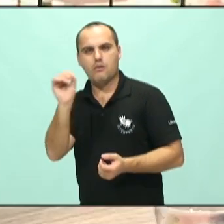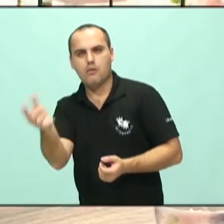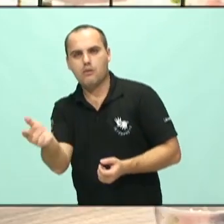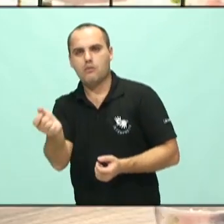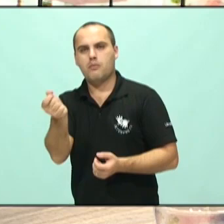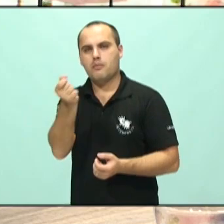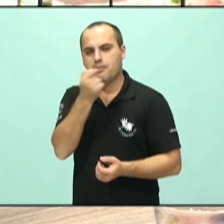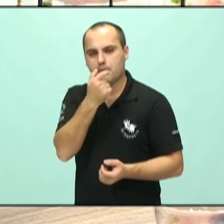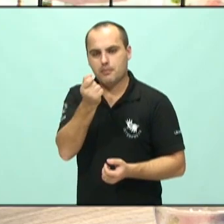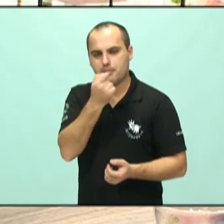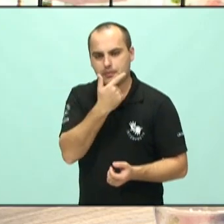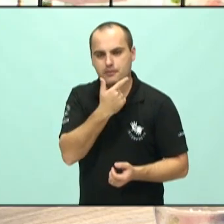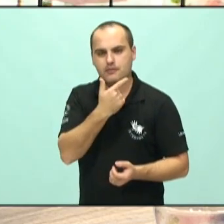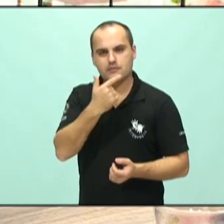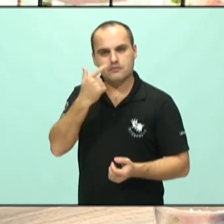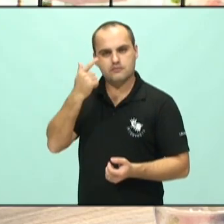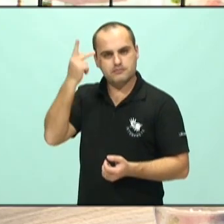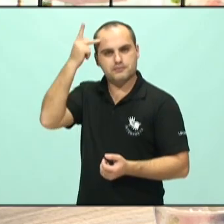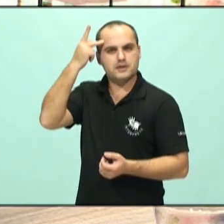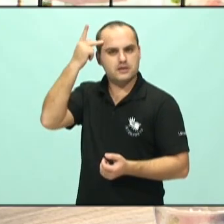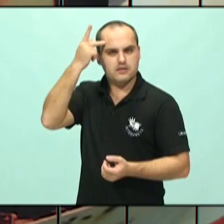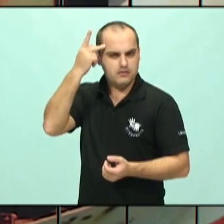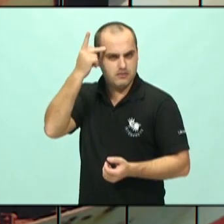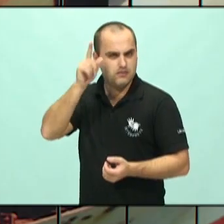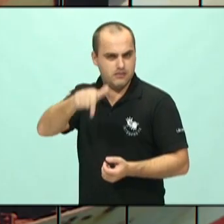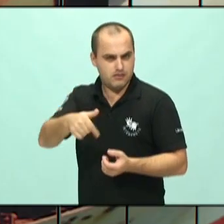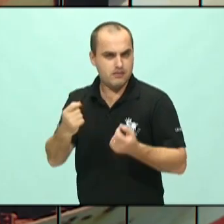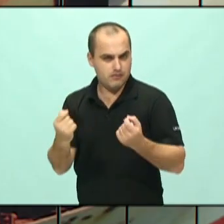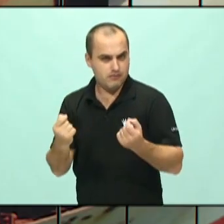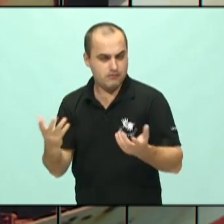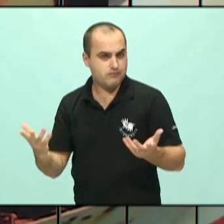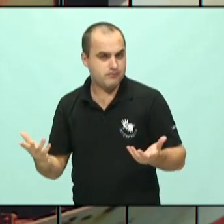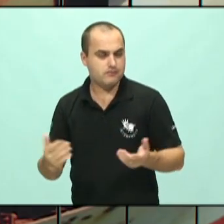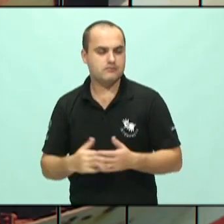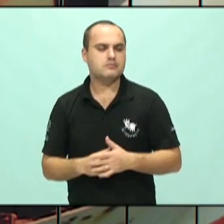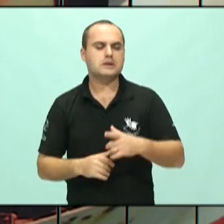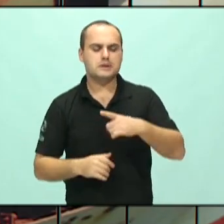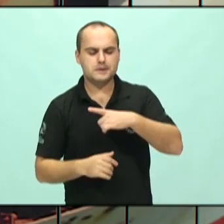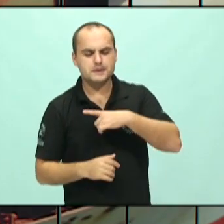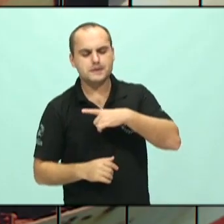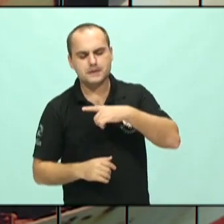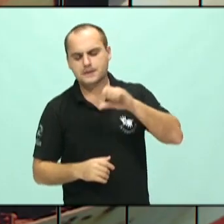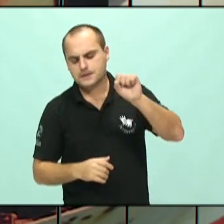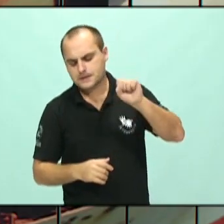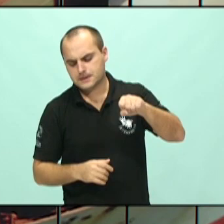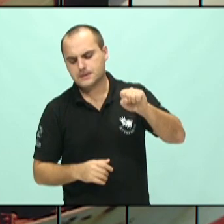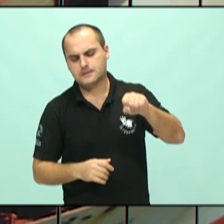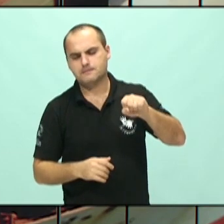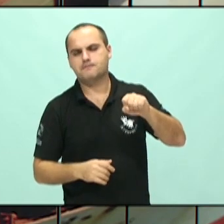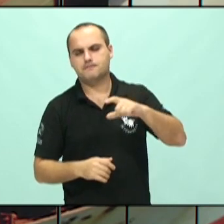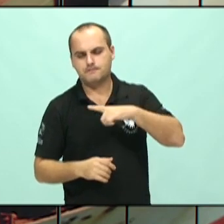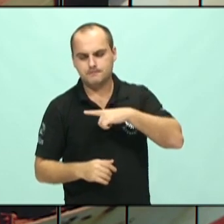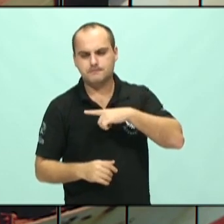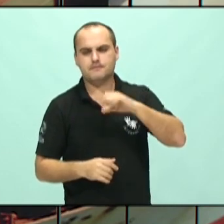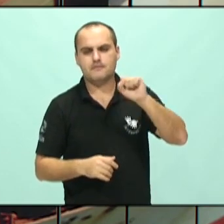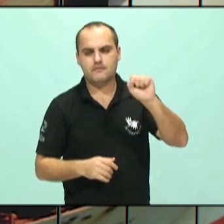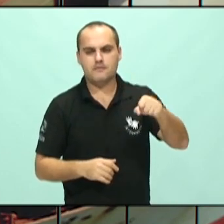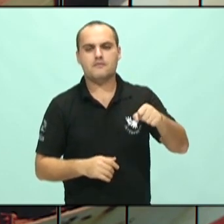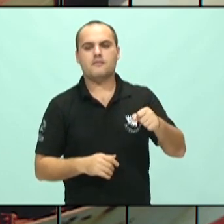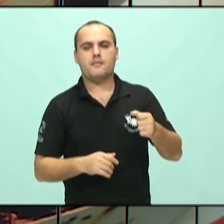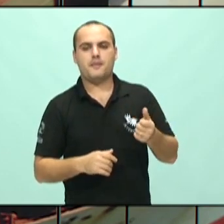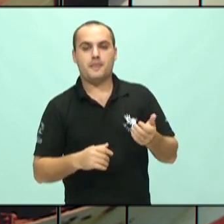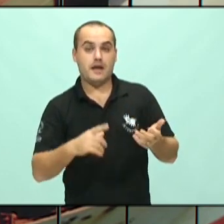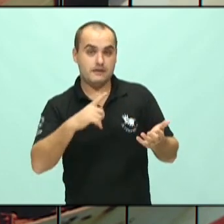já psicotrópicos? Sim. Isso existe muito, né? A gente tem aí as drogas